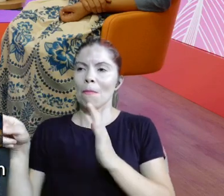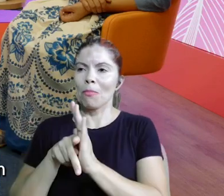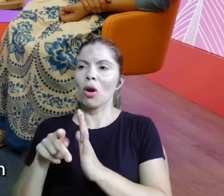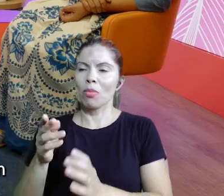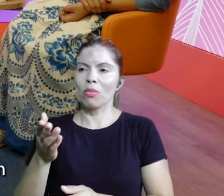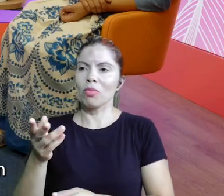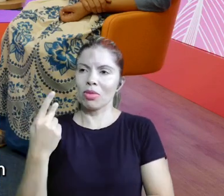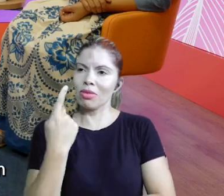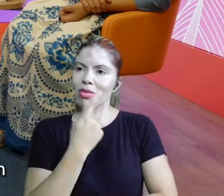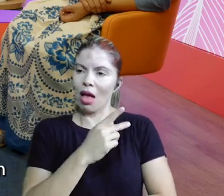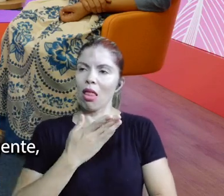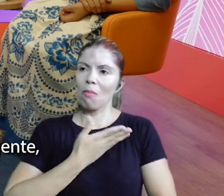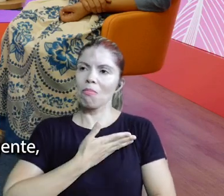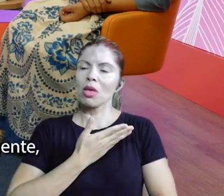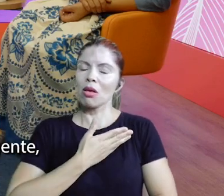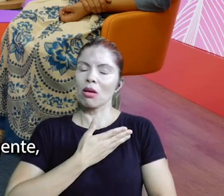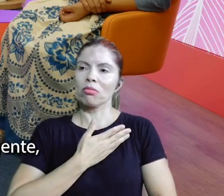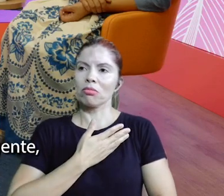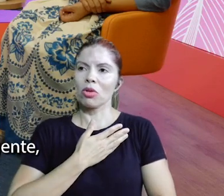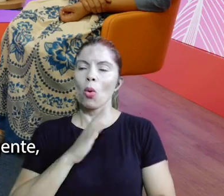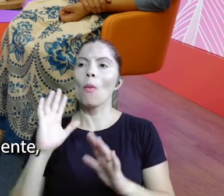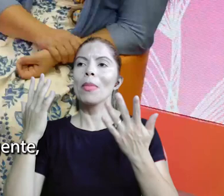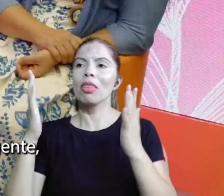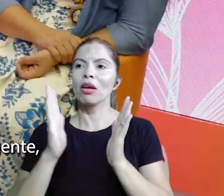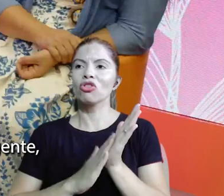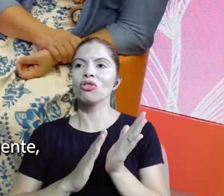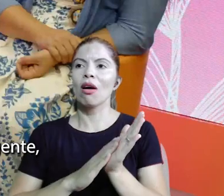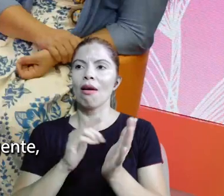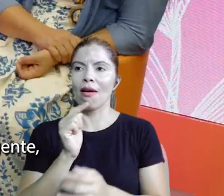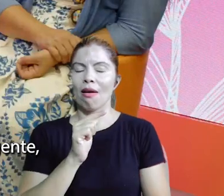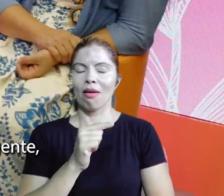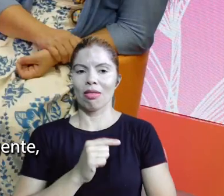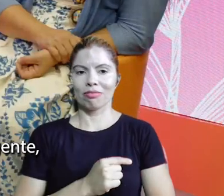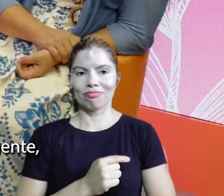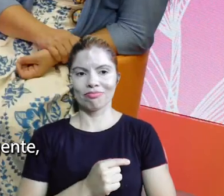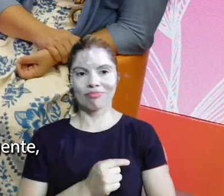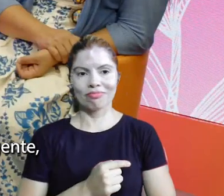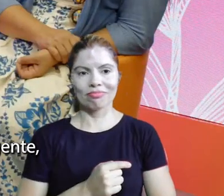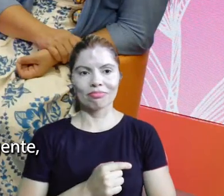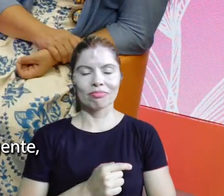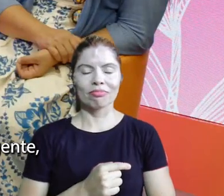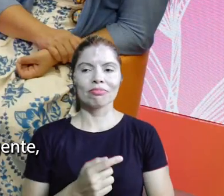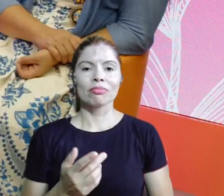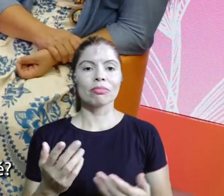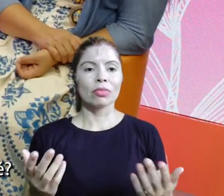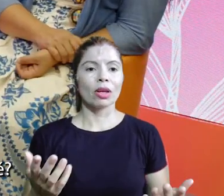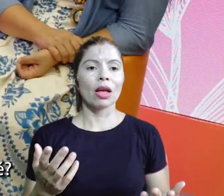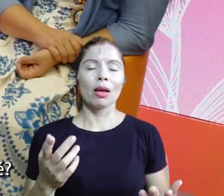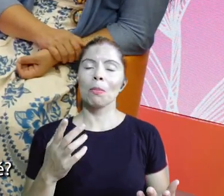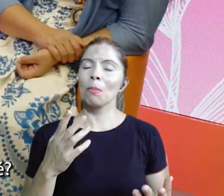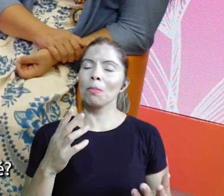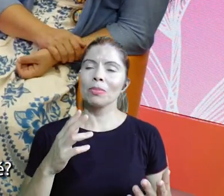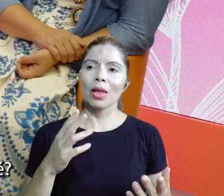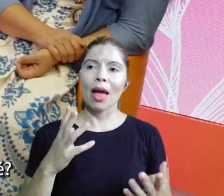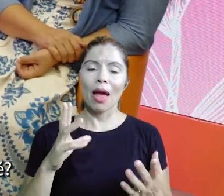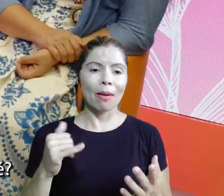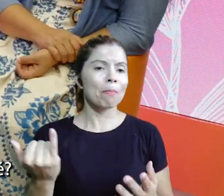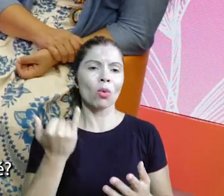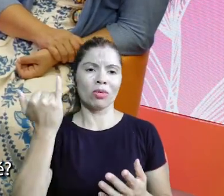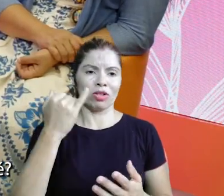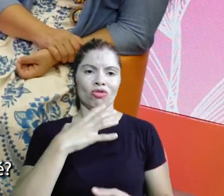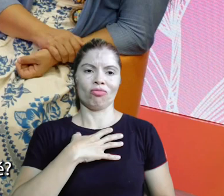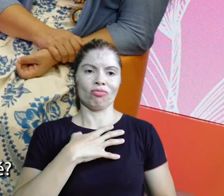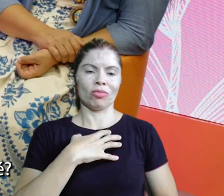acontecem algumas coisas, que é coisa de amiga, assim, eu falei assim, agora, como que eu vou falar parro, gente? Tinha que ser ela, assim, pra falar aquilo. Então, foi, assim, muito